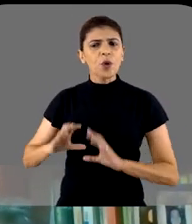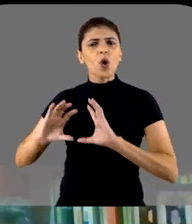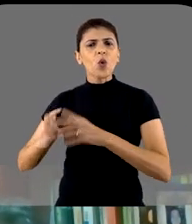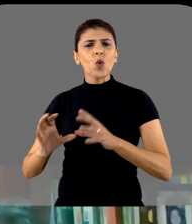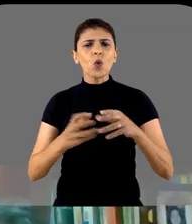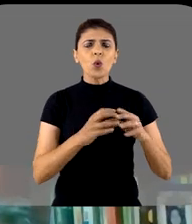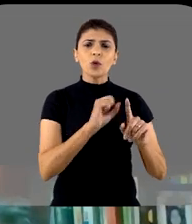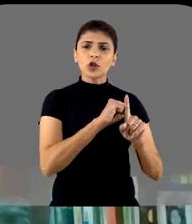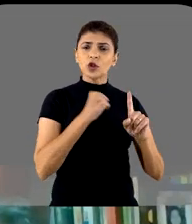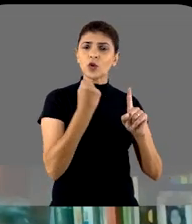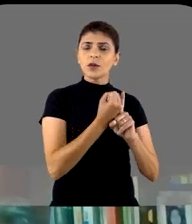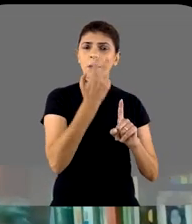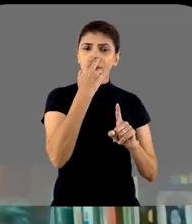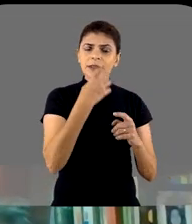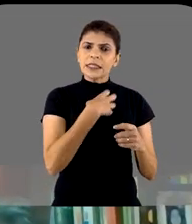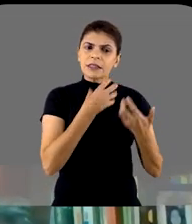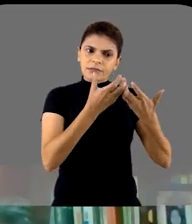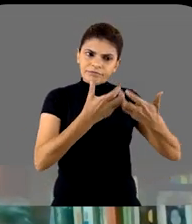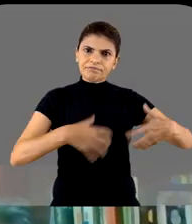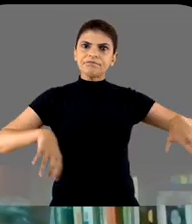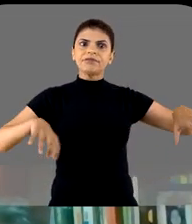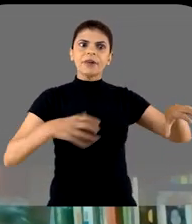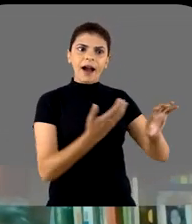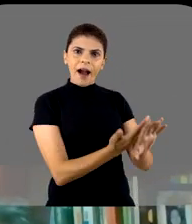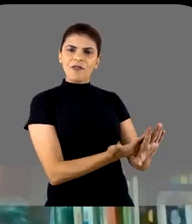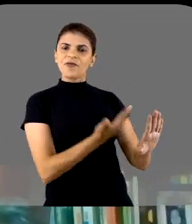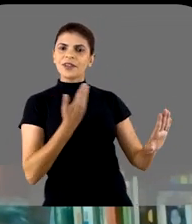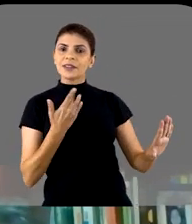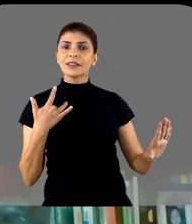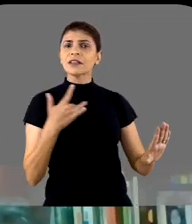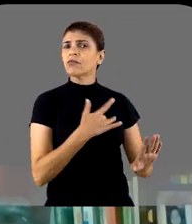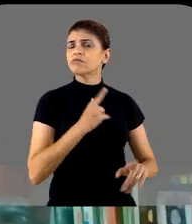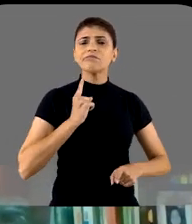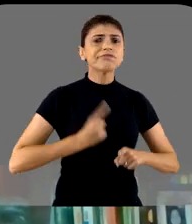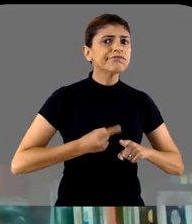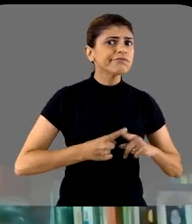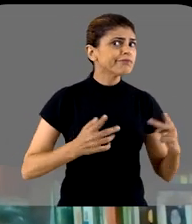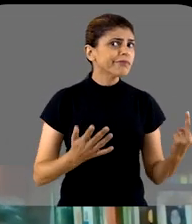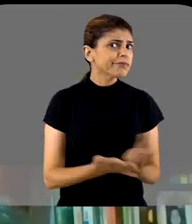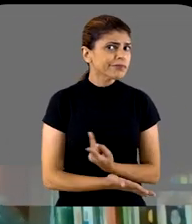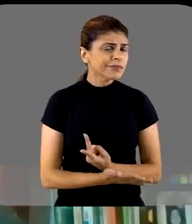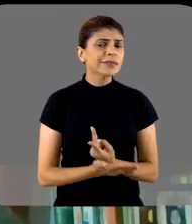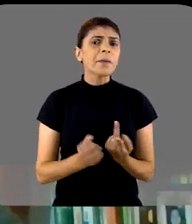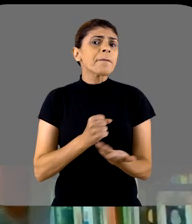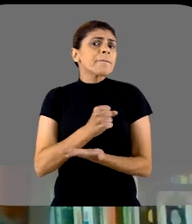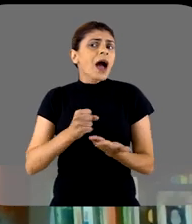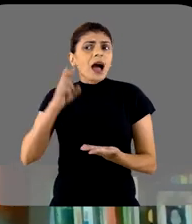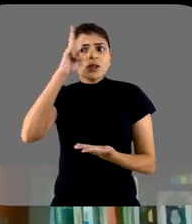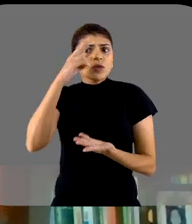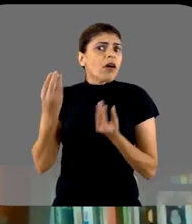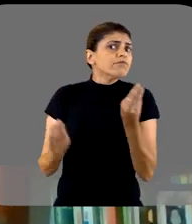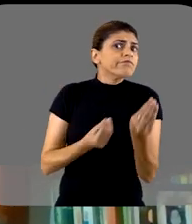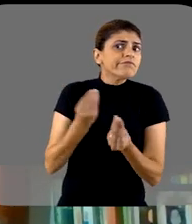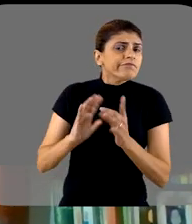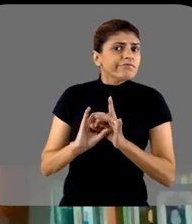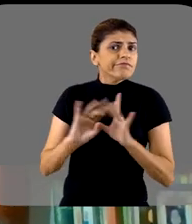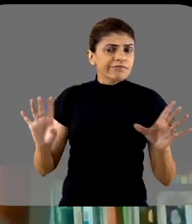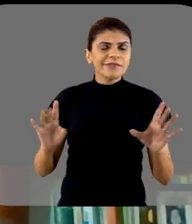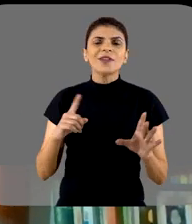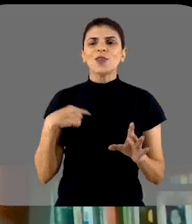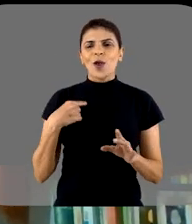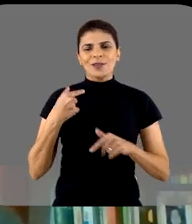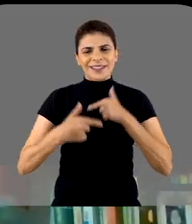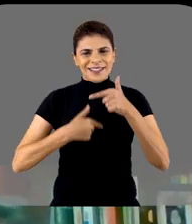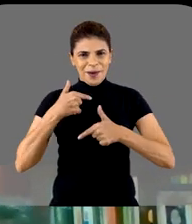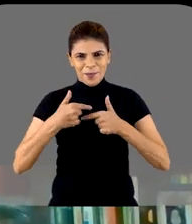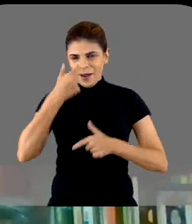que estão afastados das melhores condições de saúde, por que isso se dá, qual a base histórica que permite isso. Eu acho que